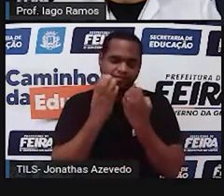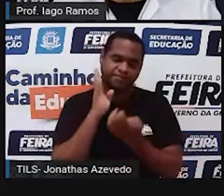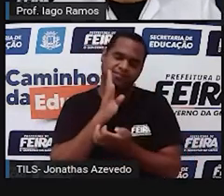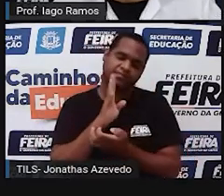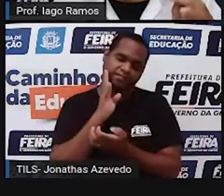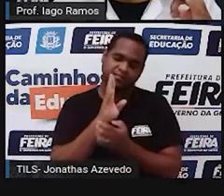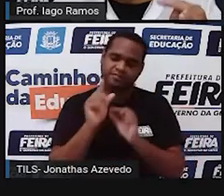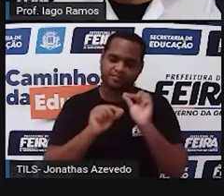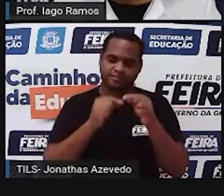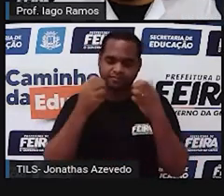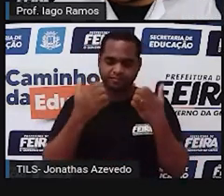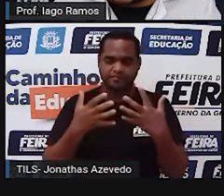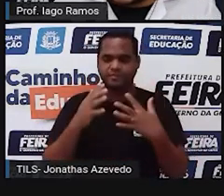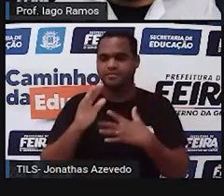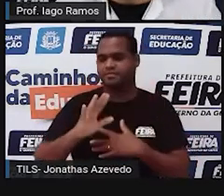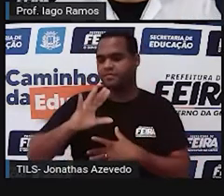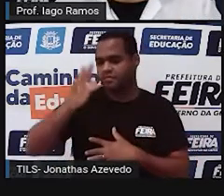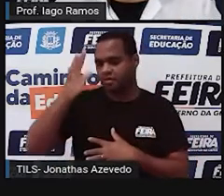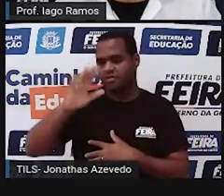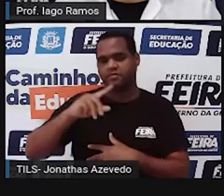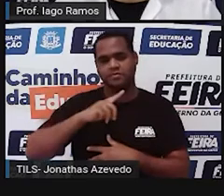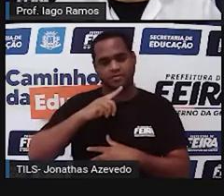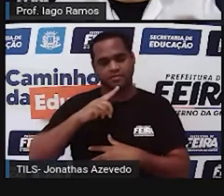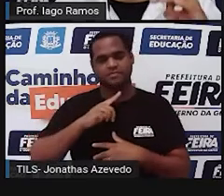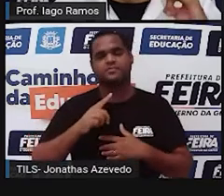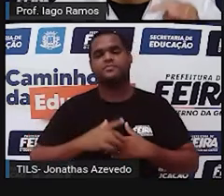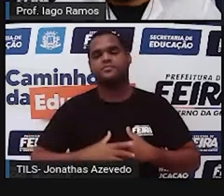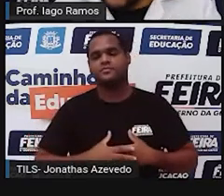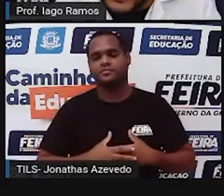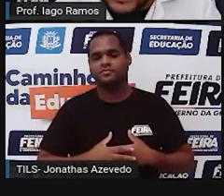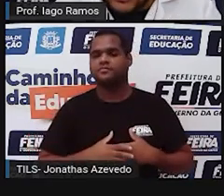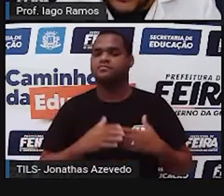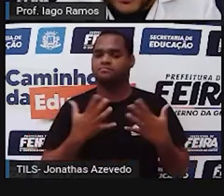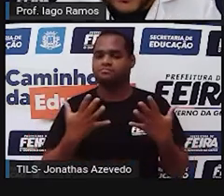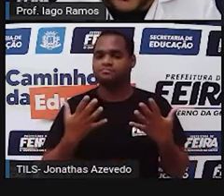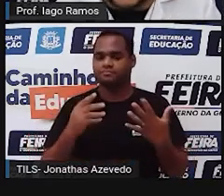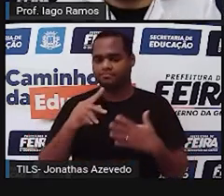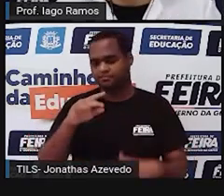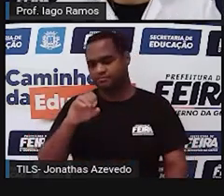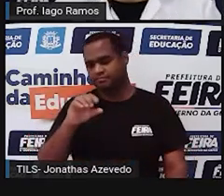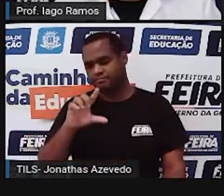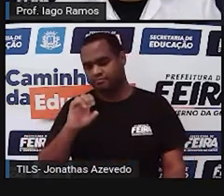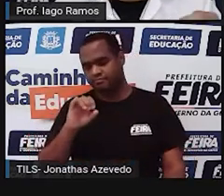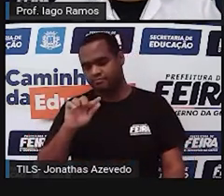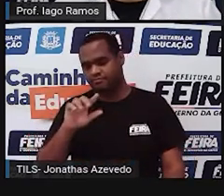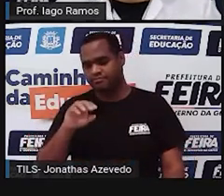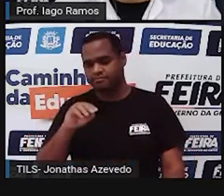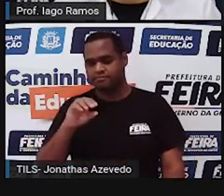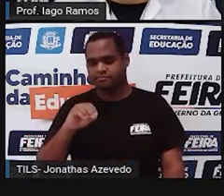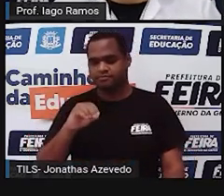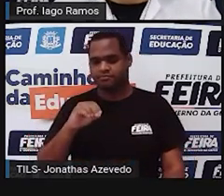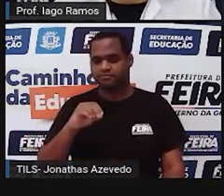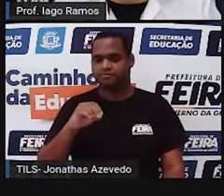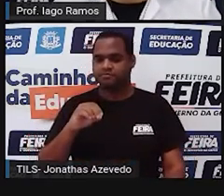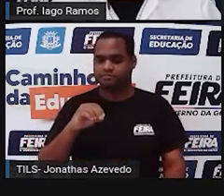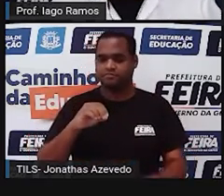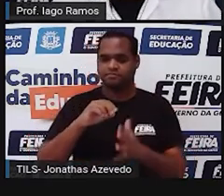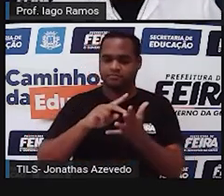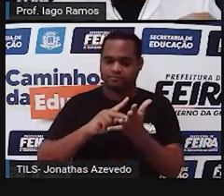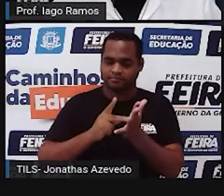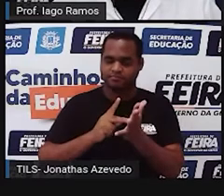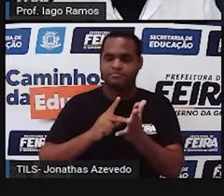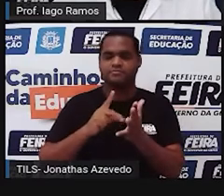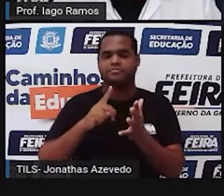que acontece com um polígono, né? Com uma figura geométrica plana